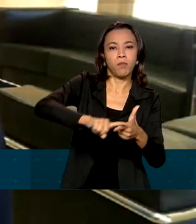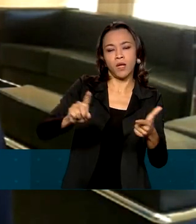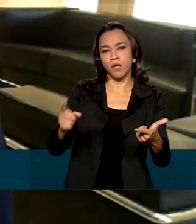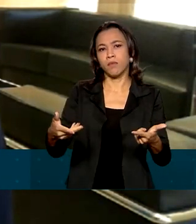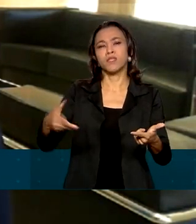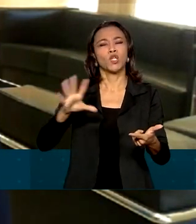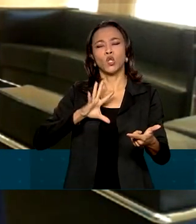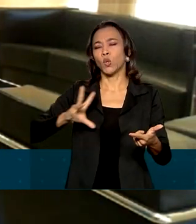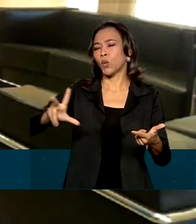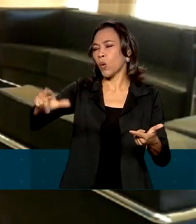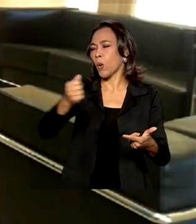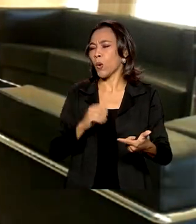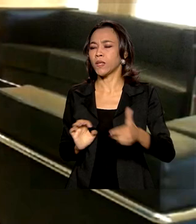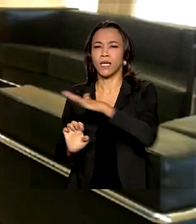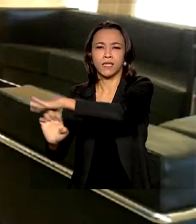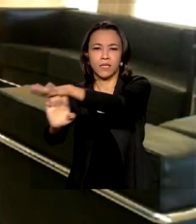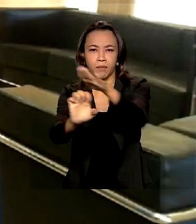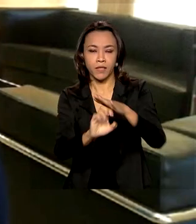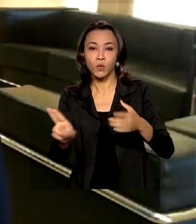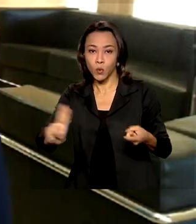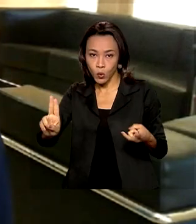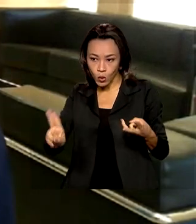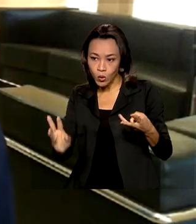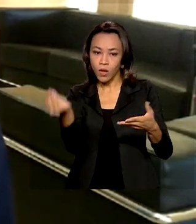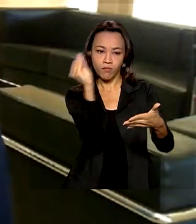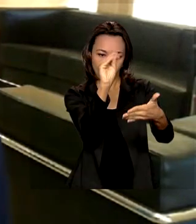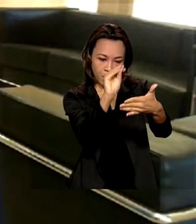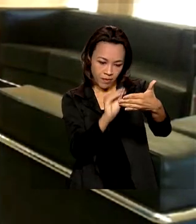Todas as empresas aéreas estão no consumidor.gov.br.